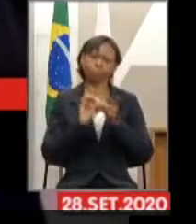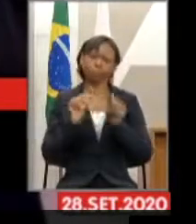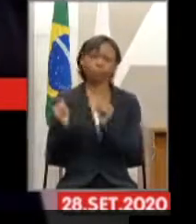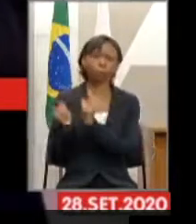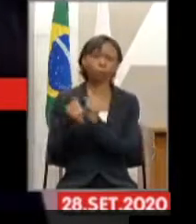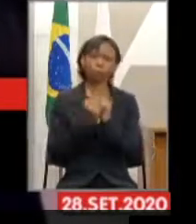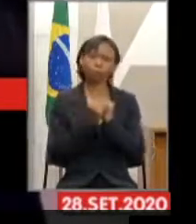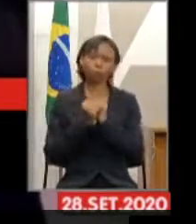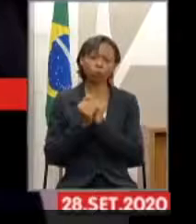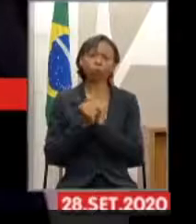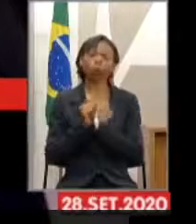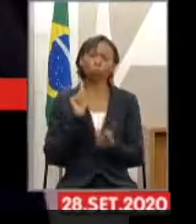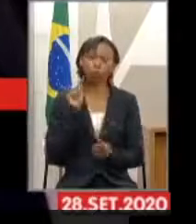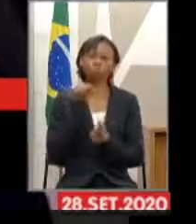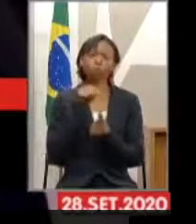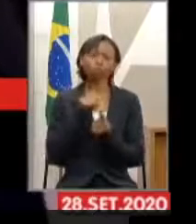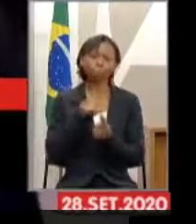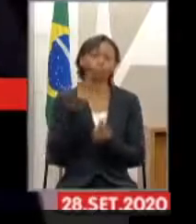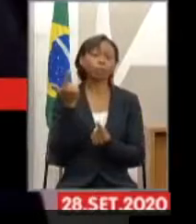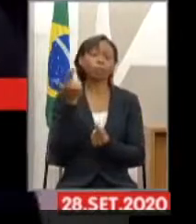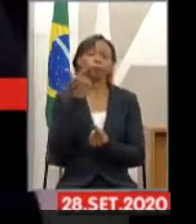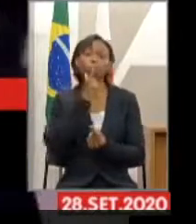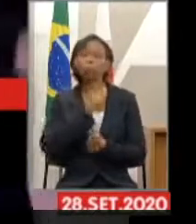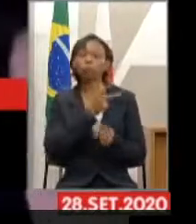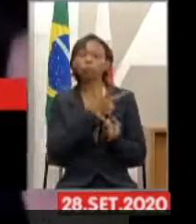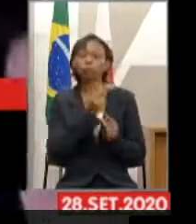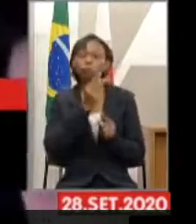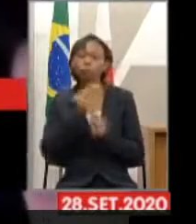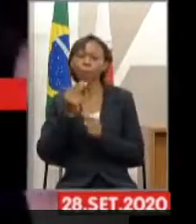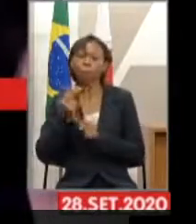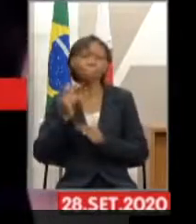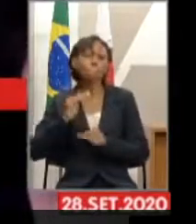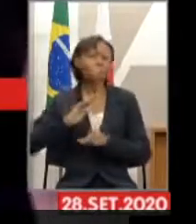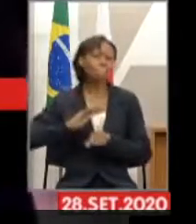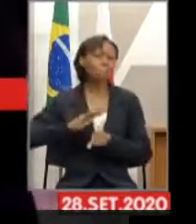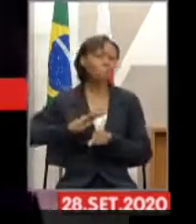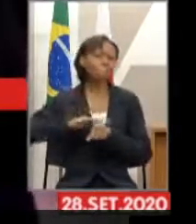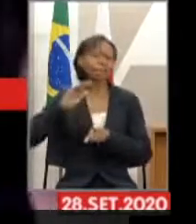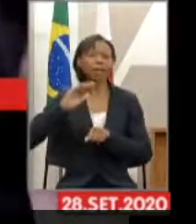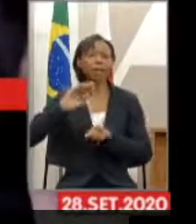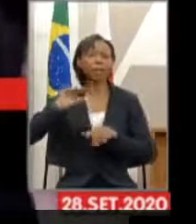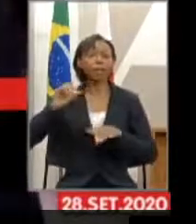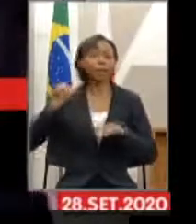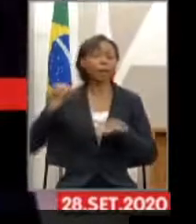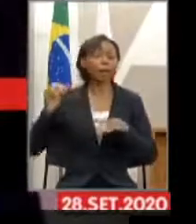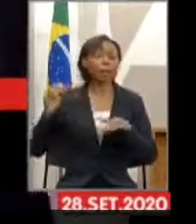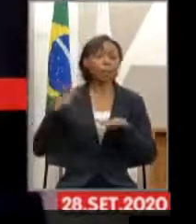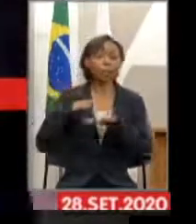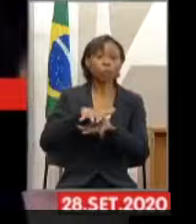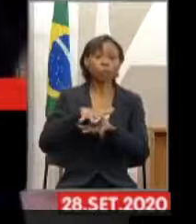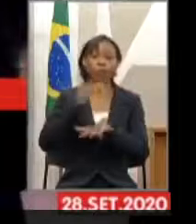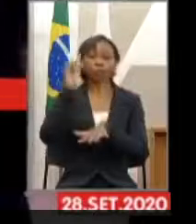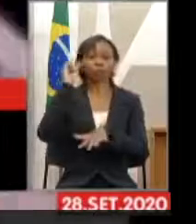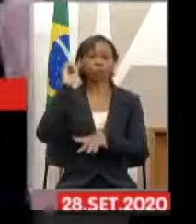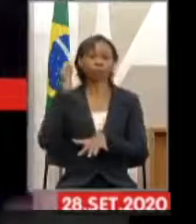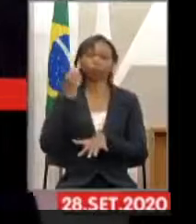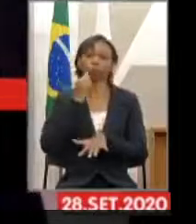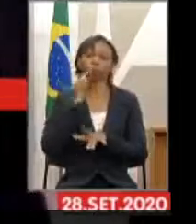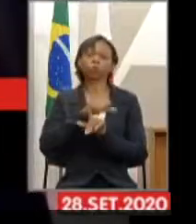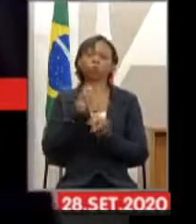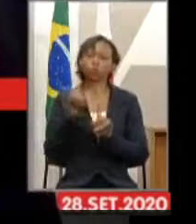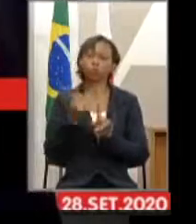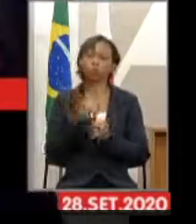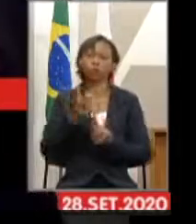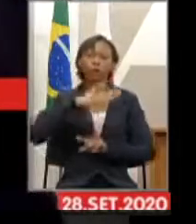nesse propósito de conseguirmos construir de fato a inclusão da pessoa surda na sociedade em todos os setores, pensando na educação,